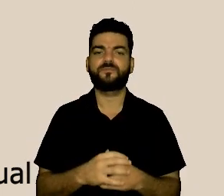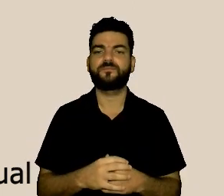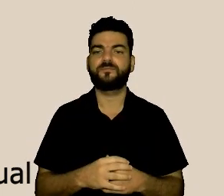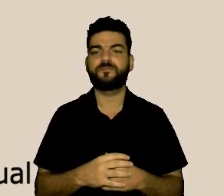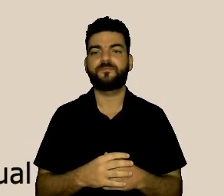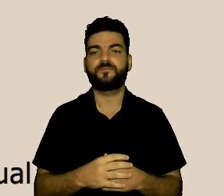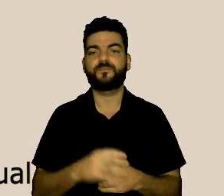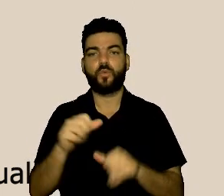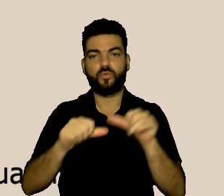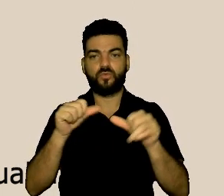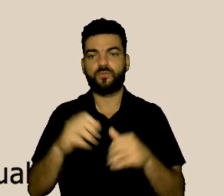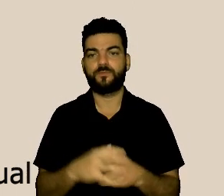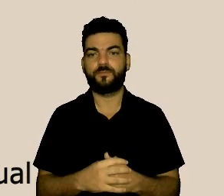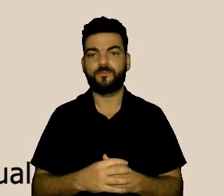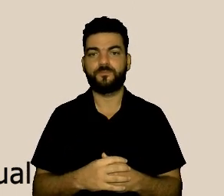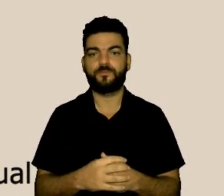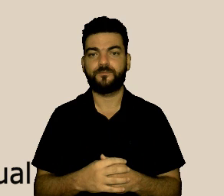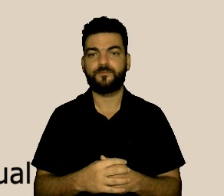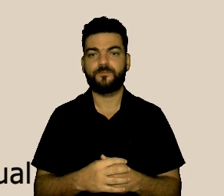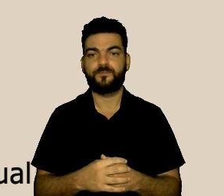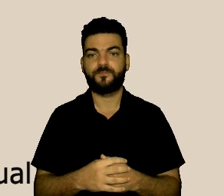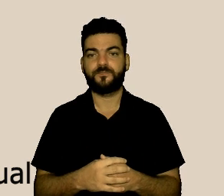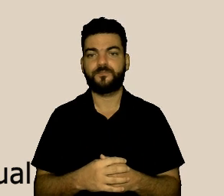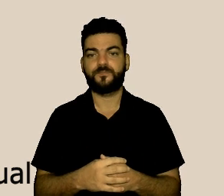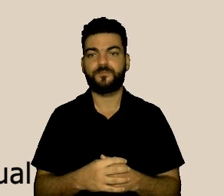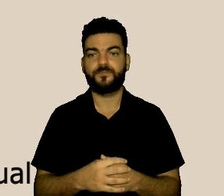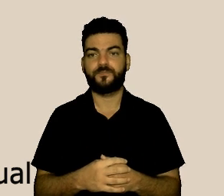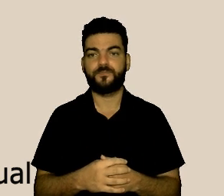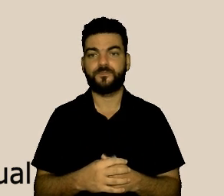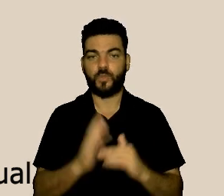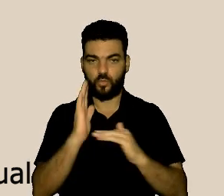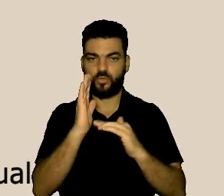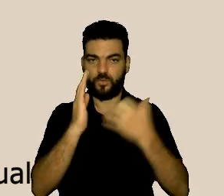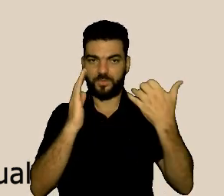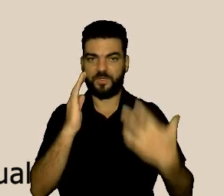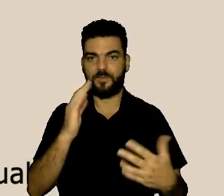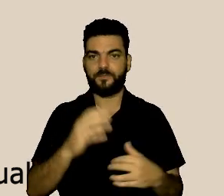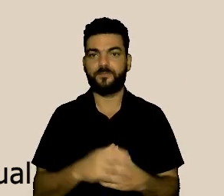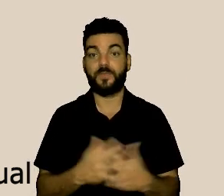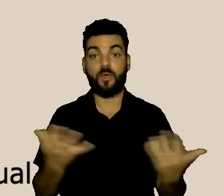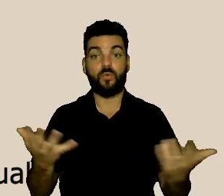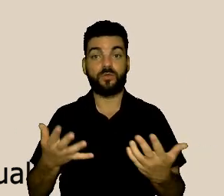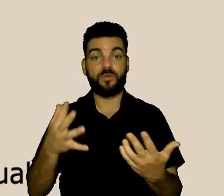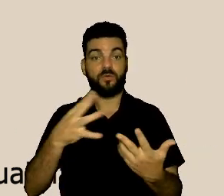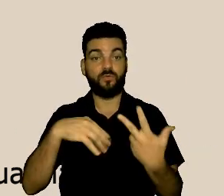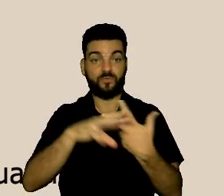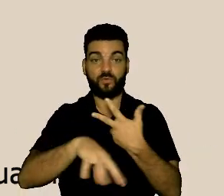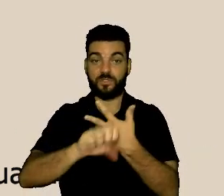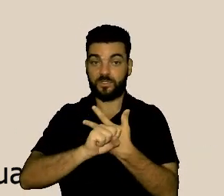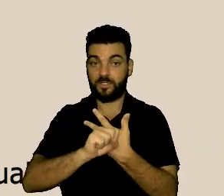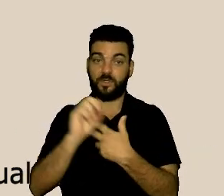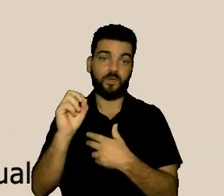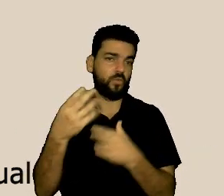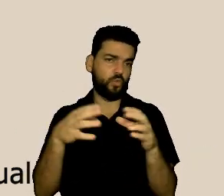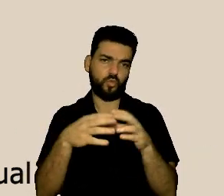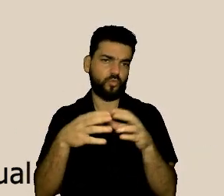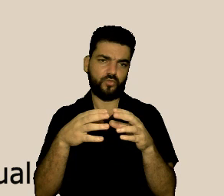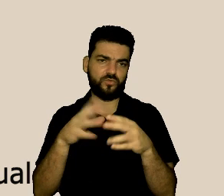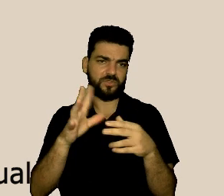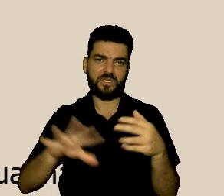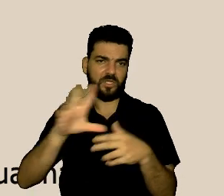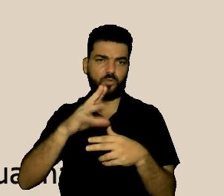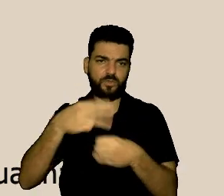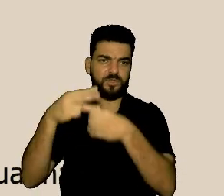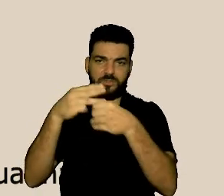Finalizando, na ouvidoria e na condição de ouvidora geral do município, nós acreditamos no nosso